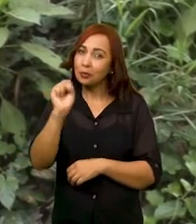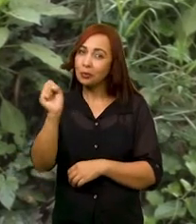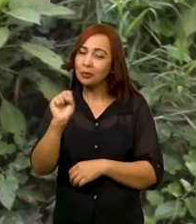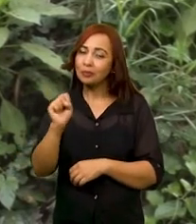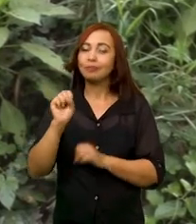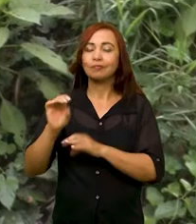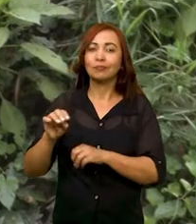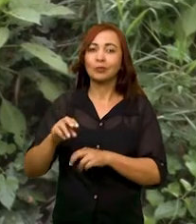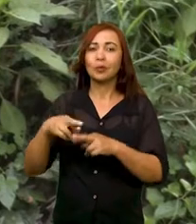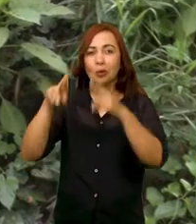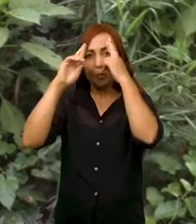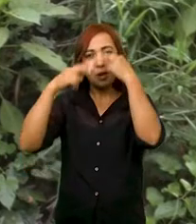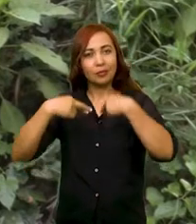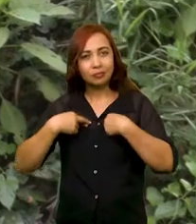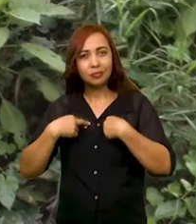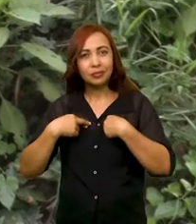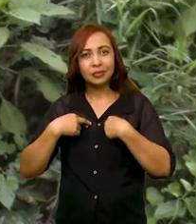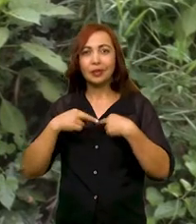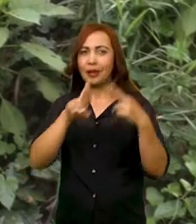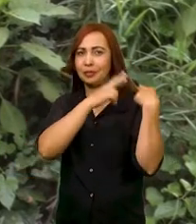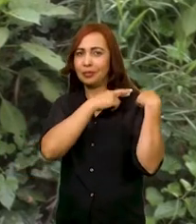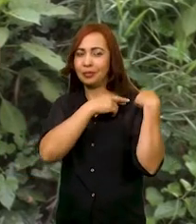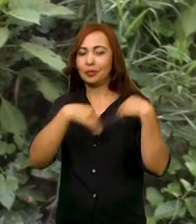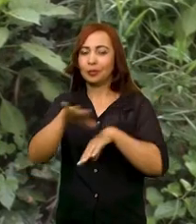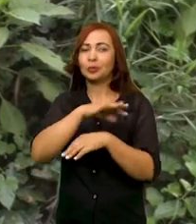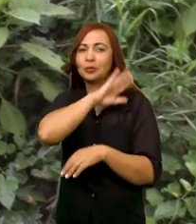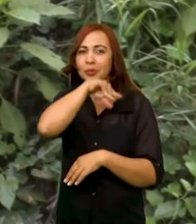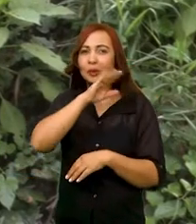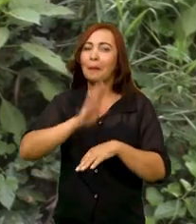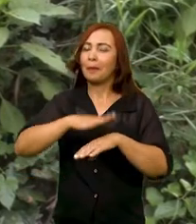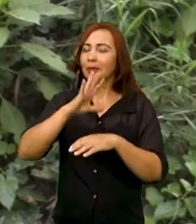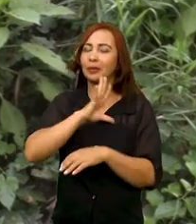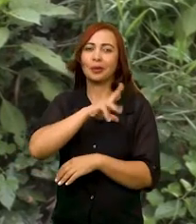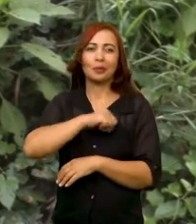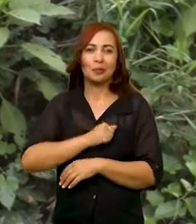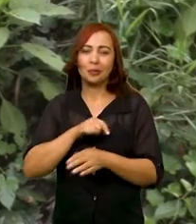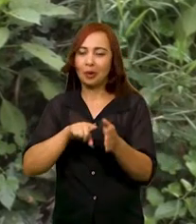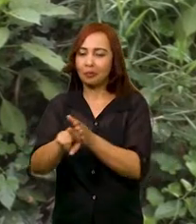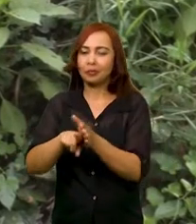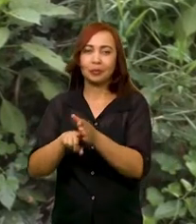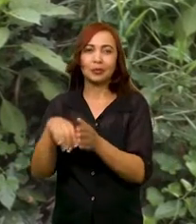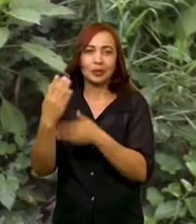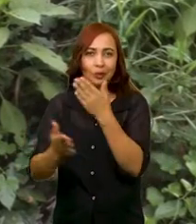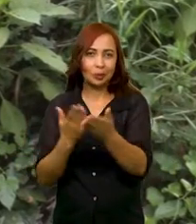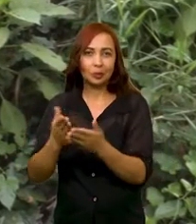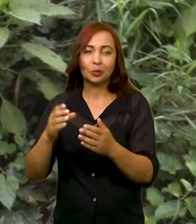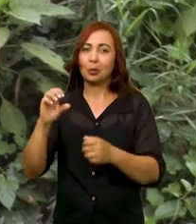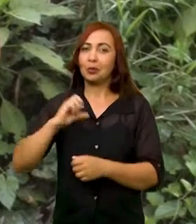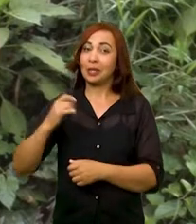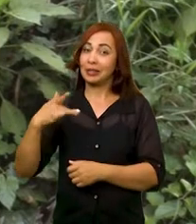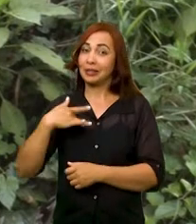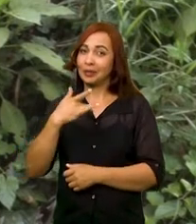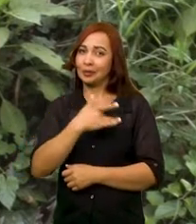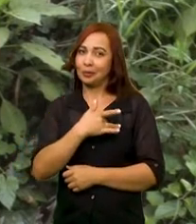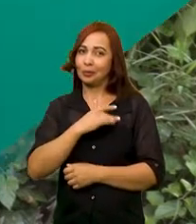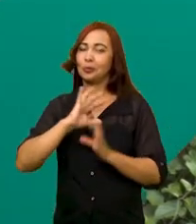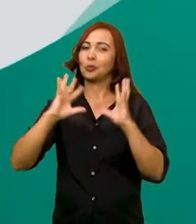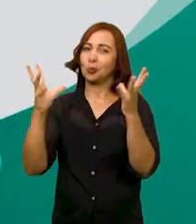respeito e a responsabilidade com os animais. Mais do que amor, a pesquisa tratou sobre saúde coletiva.